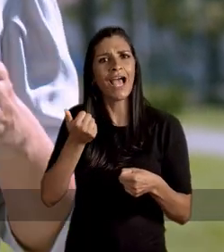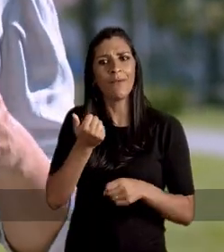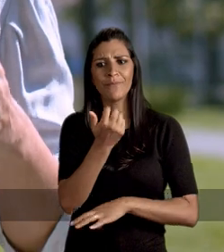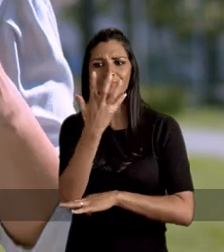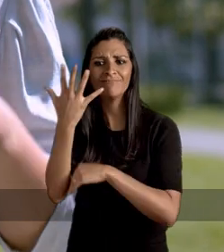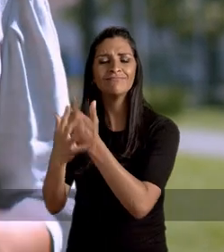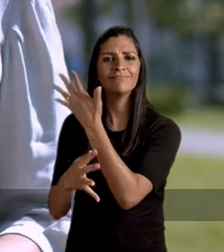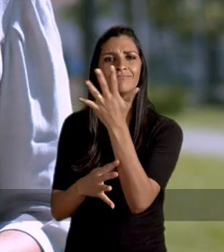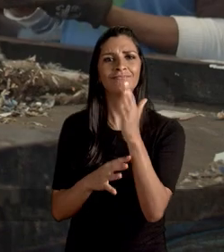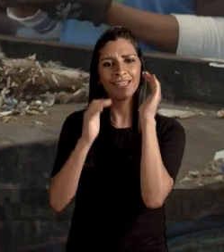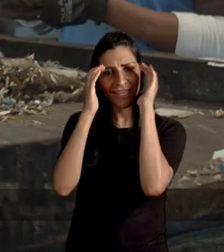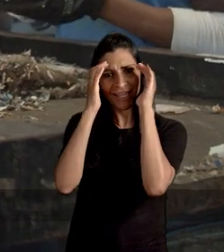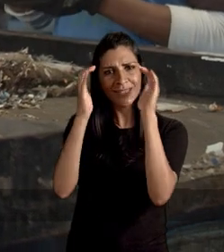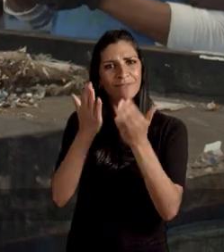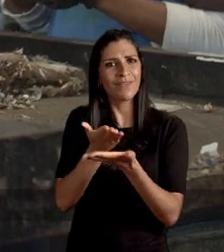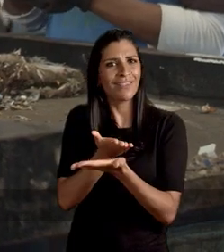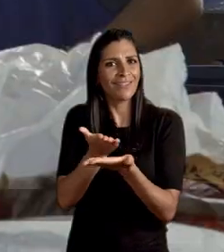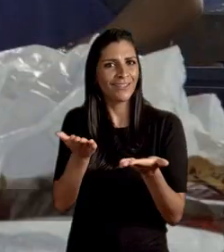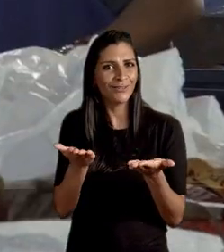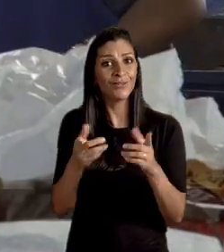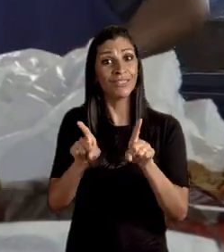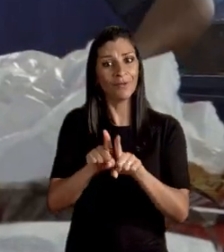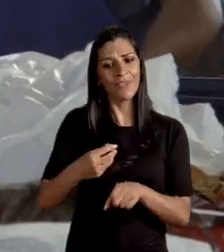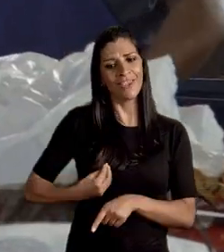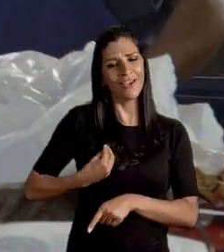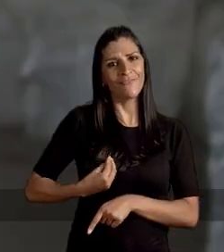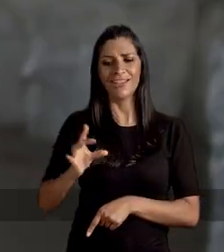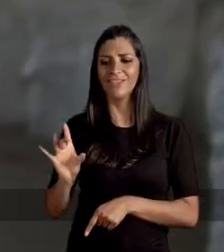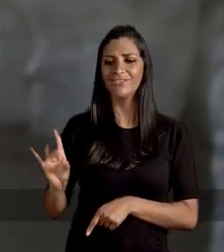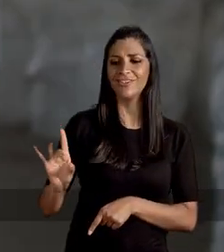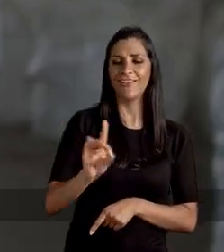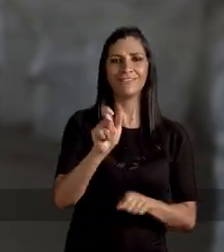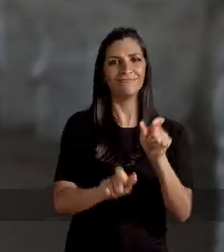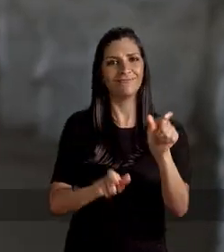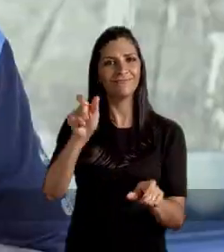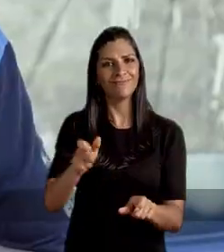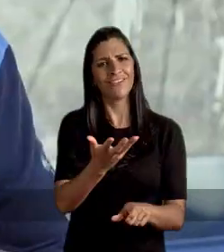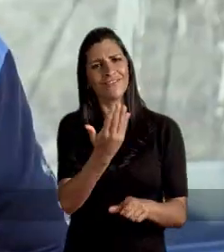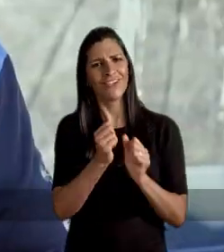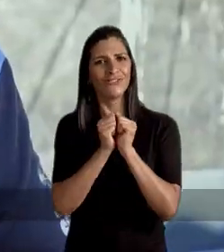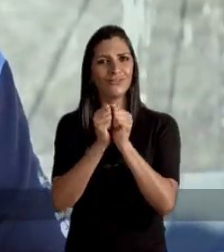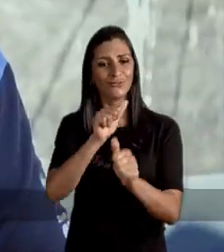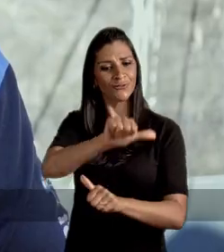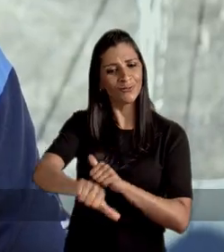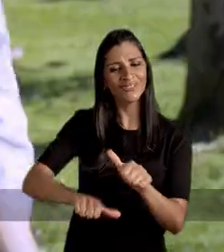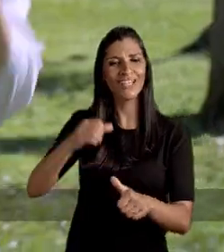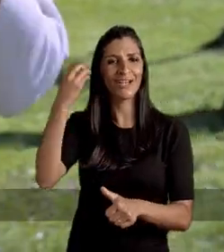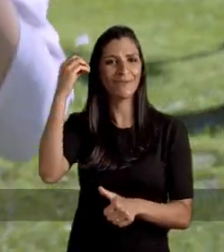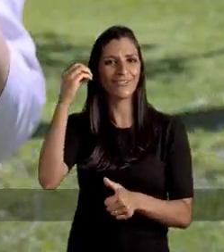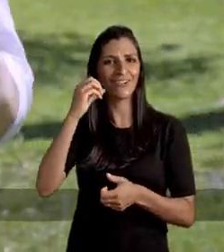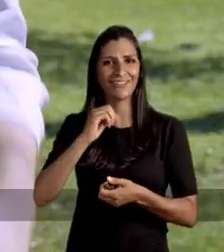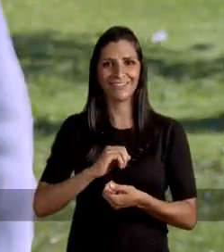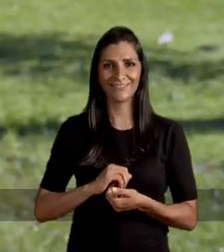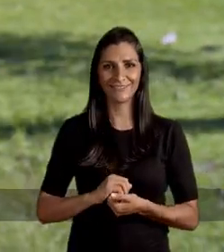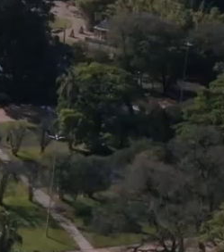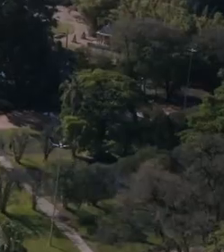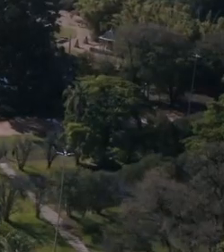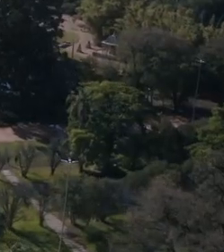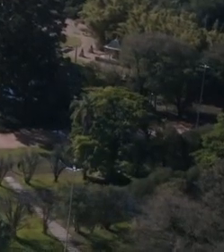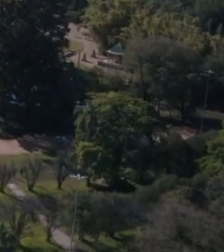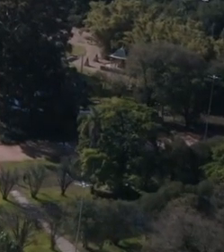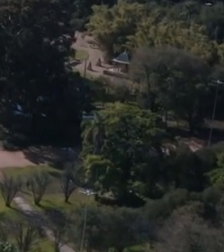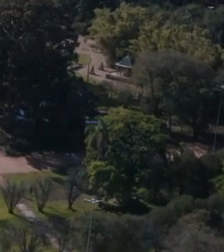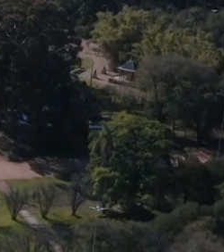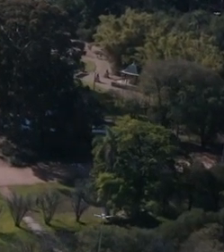saiba administrar seus recursos, respeitando o meio ambiente e a vida de cada pessoa. Vem com a gente mudar, Porto